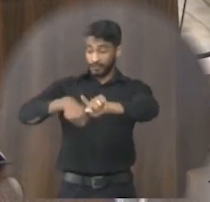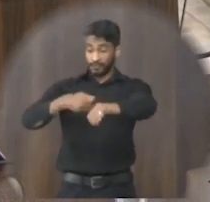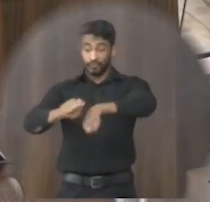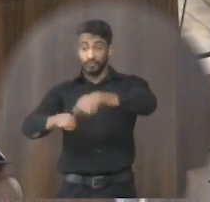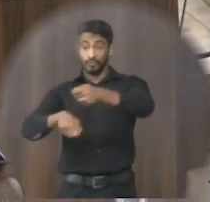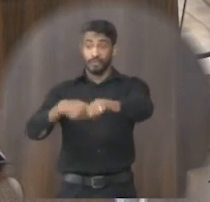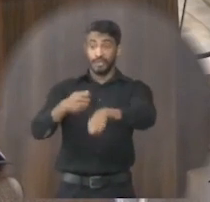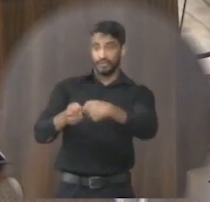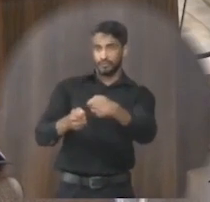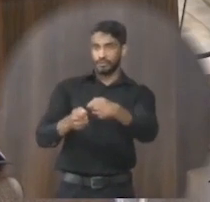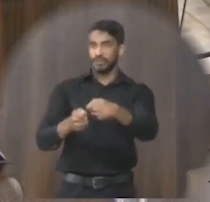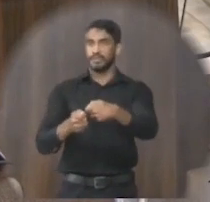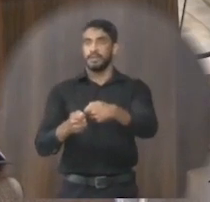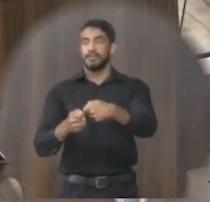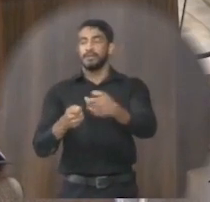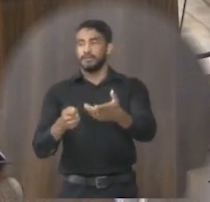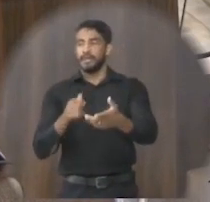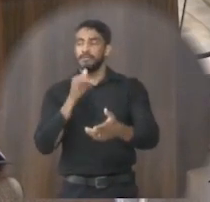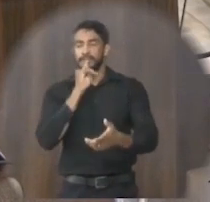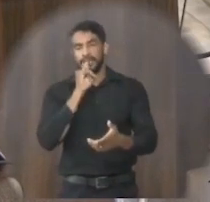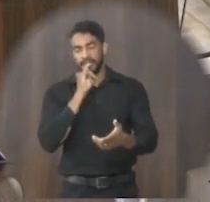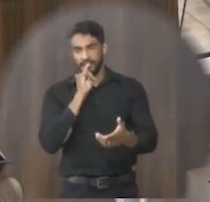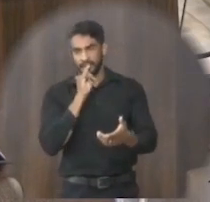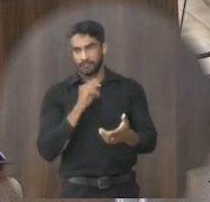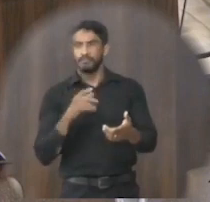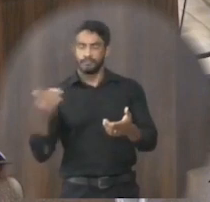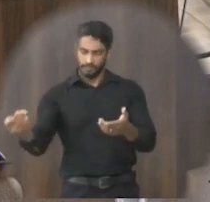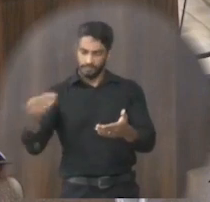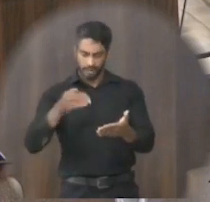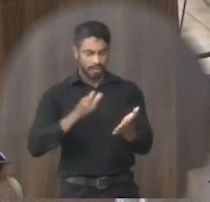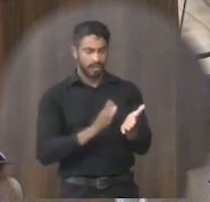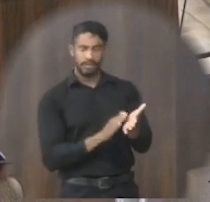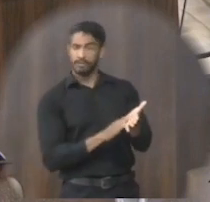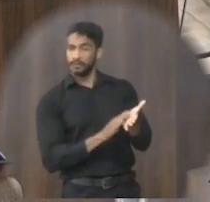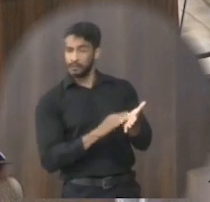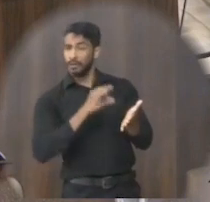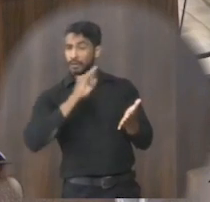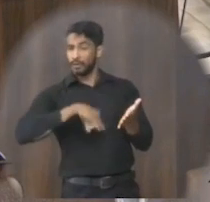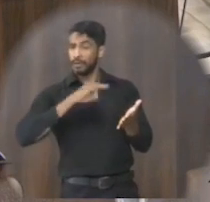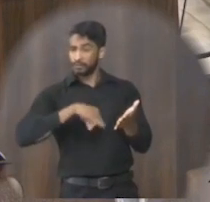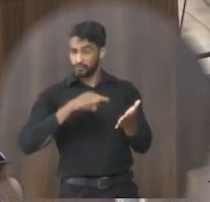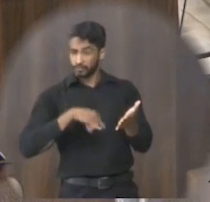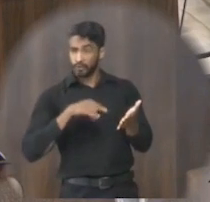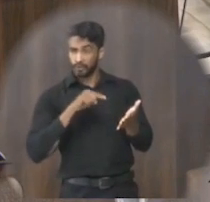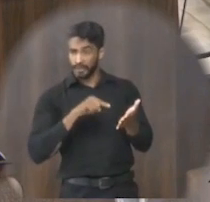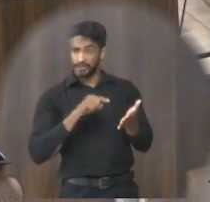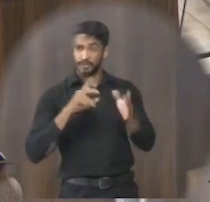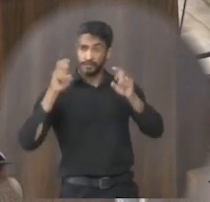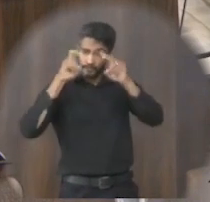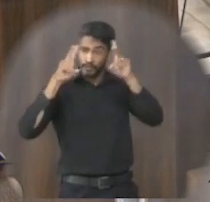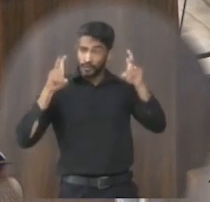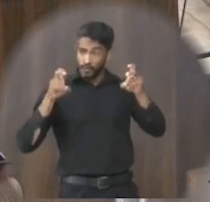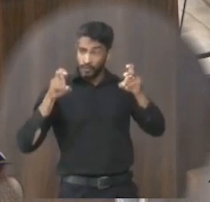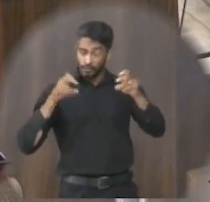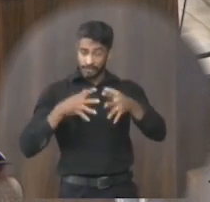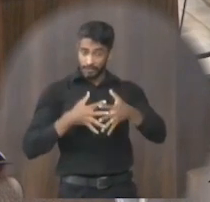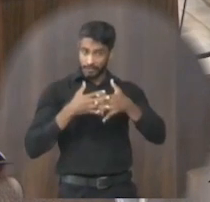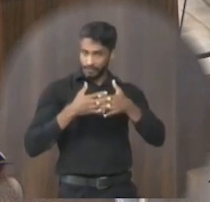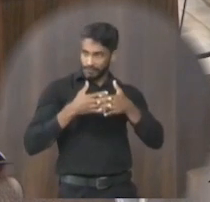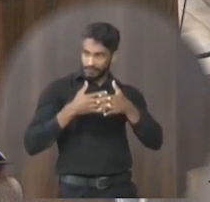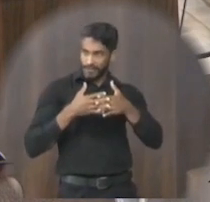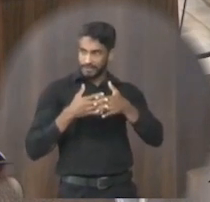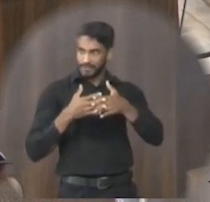a título de exemplo chegar uma demanda aqui na nossa casa na câmara e for um tema com certa complexidade